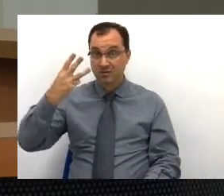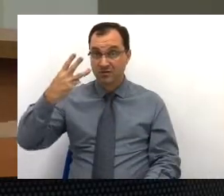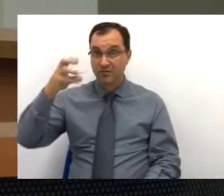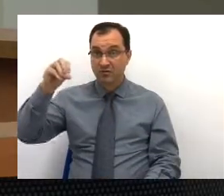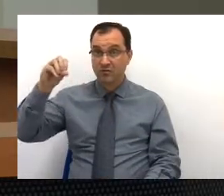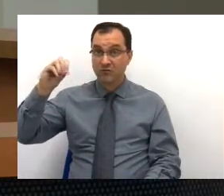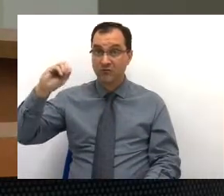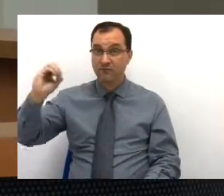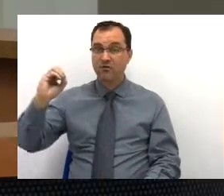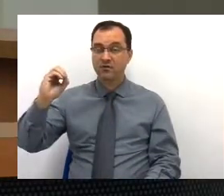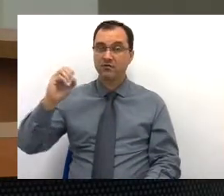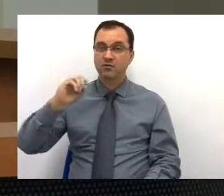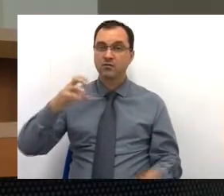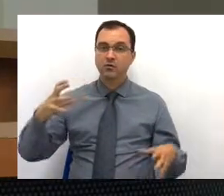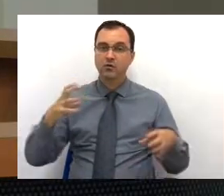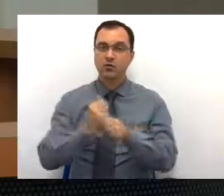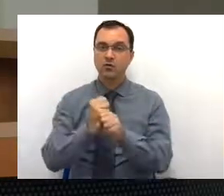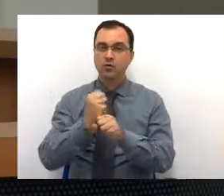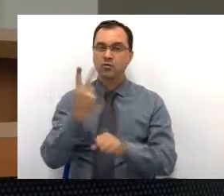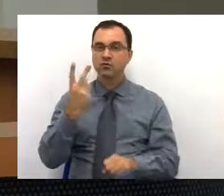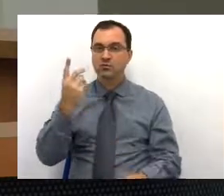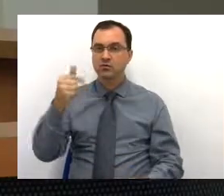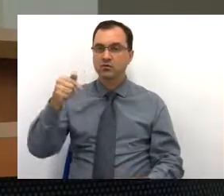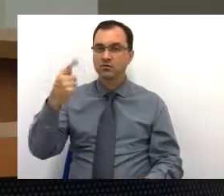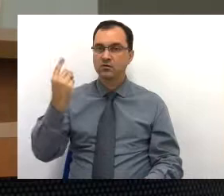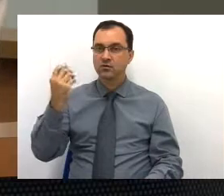que totaliza 219 milhões.